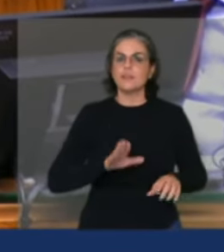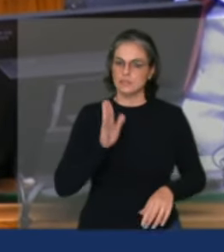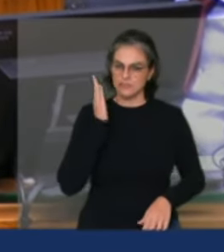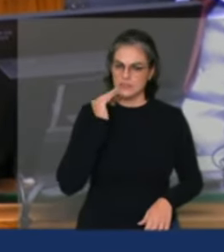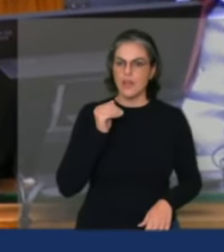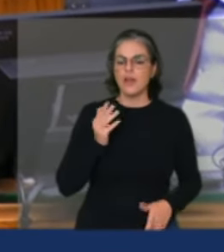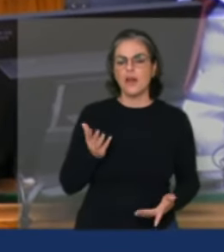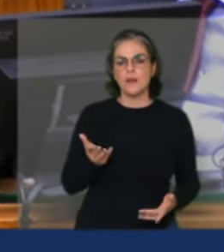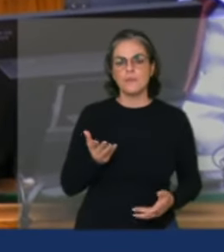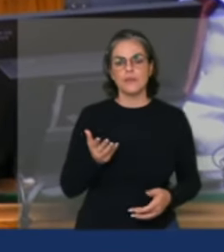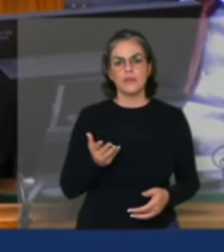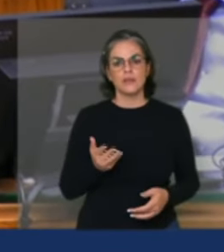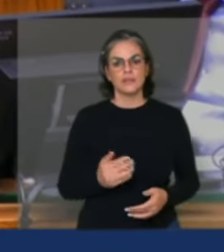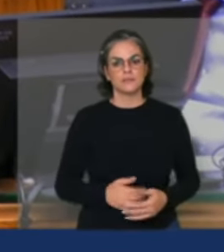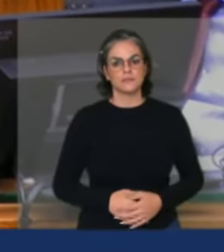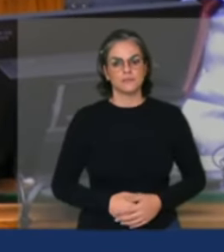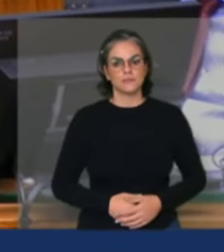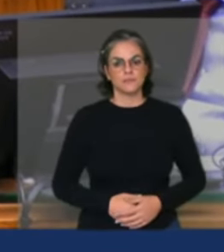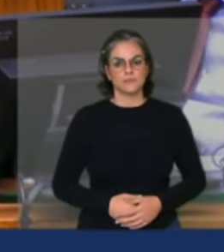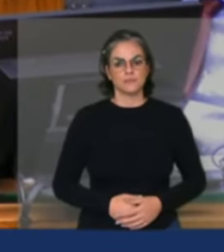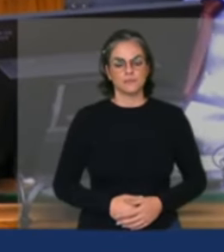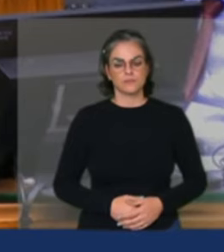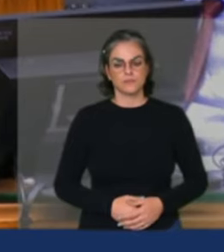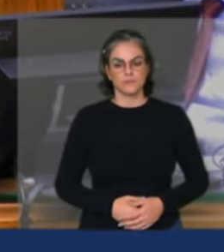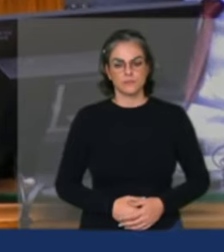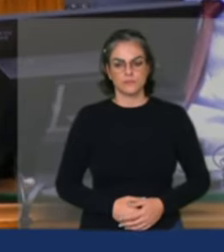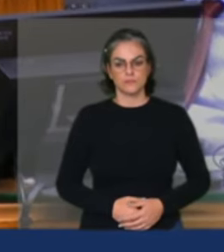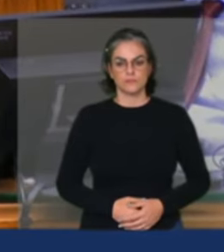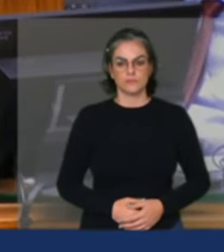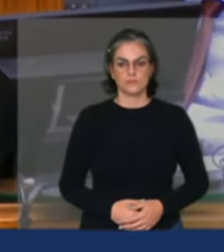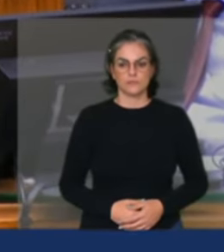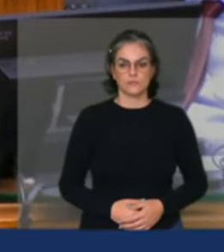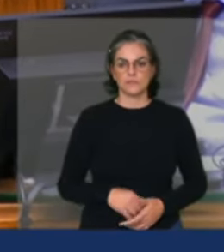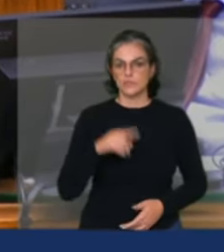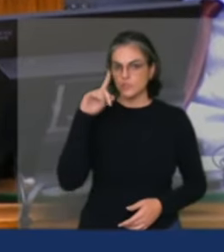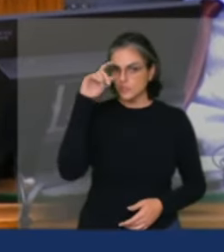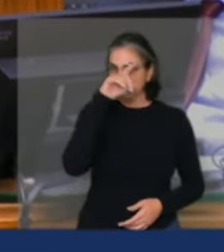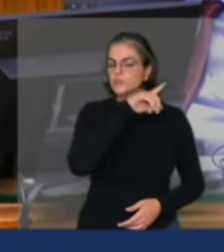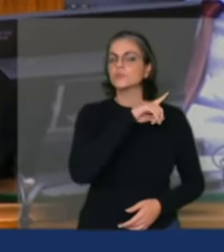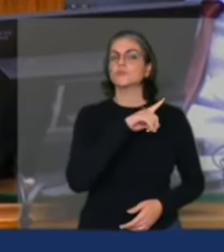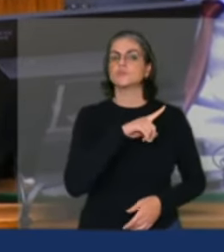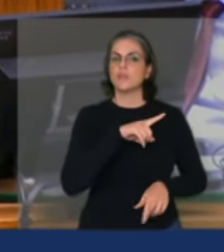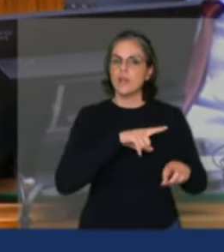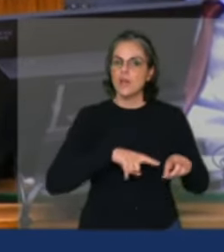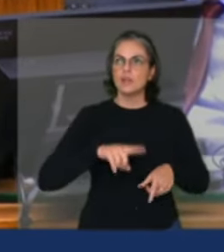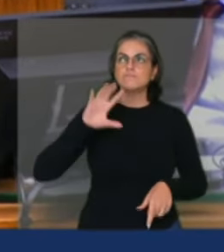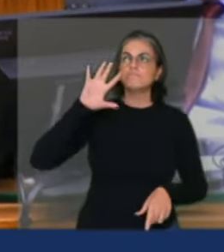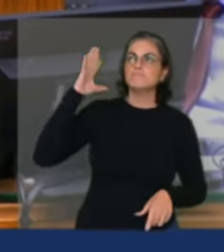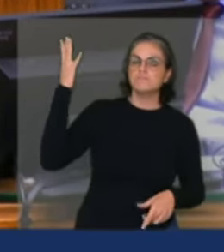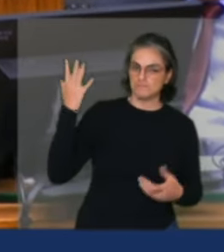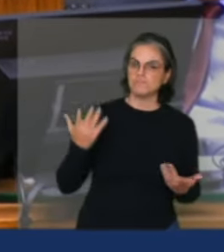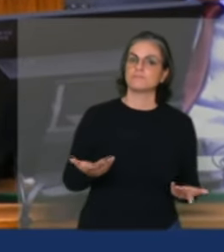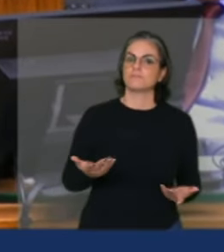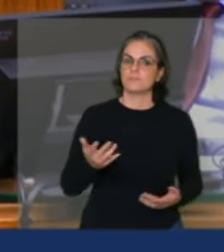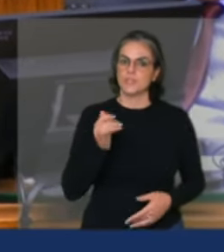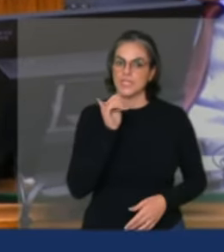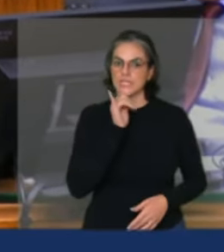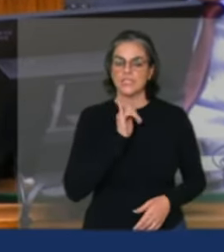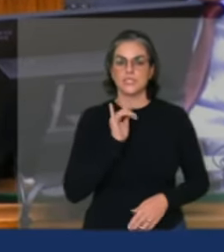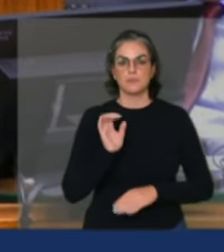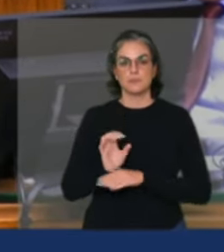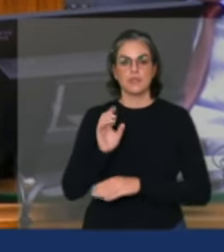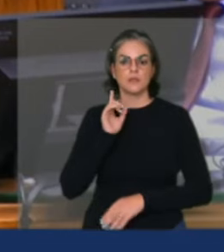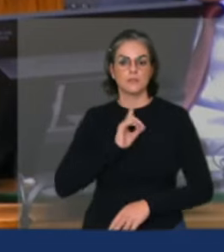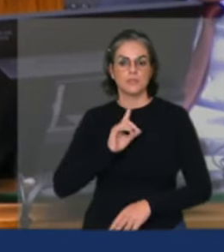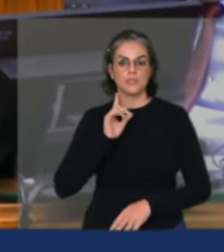resiste a tudo e todo porque a agricultura é um negócio de céu aberto como nós enfrentamos lá no meu estado em Minas Gerais agora as